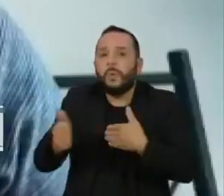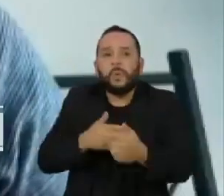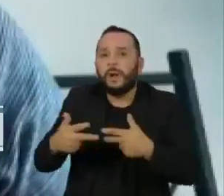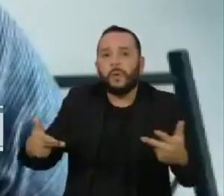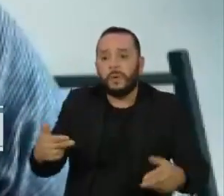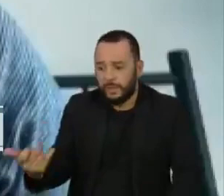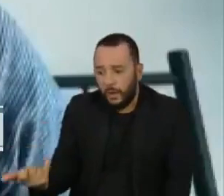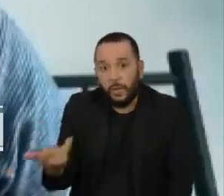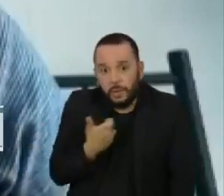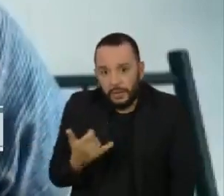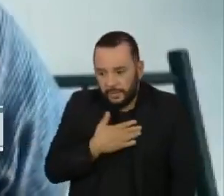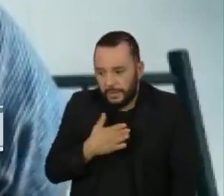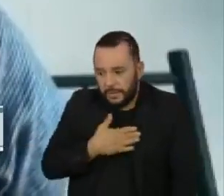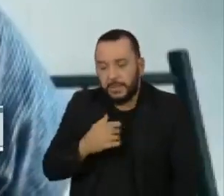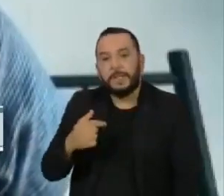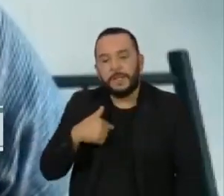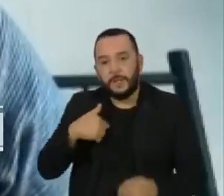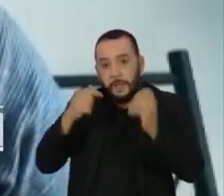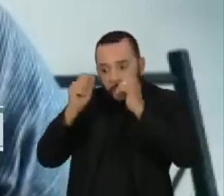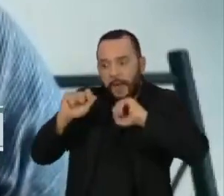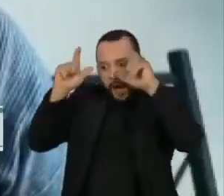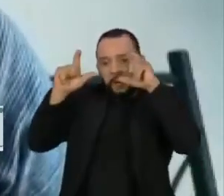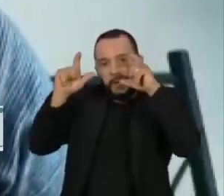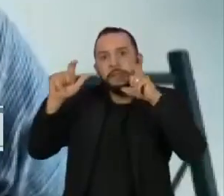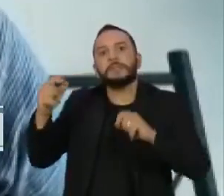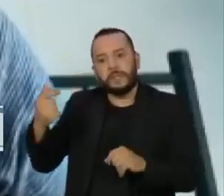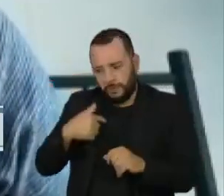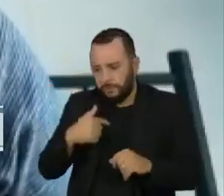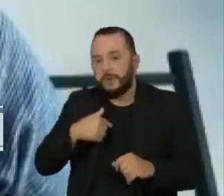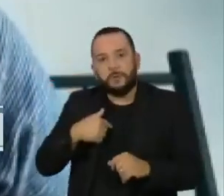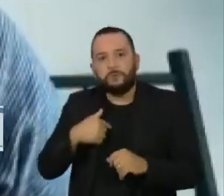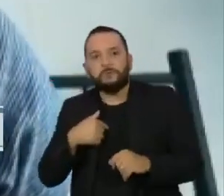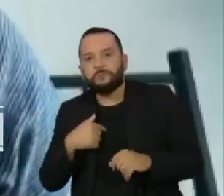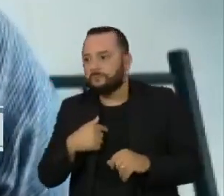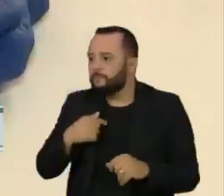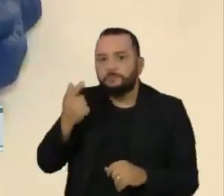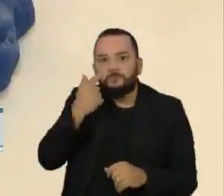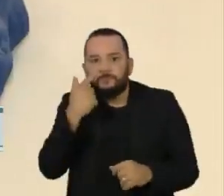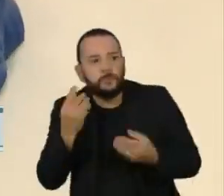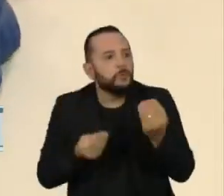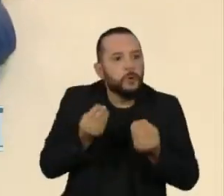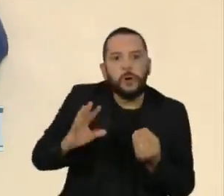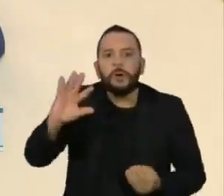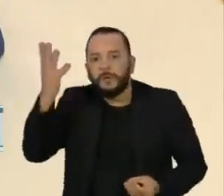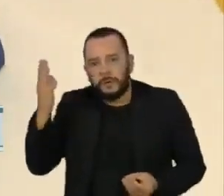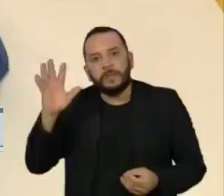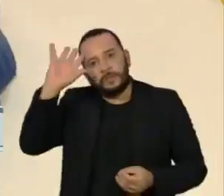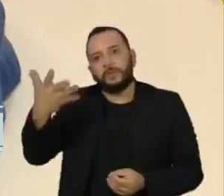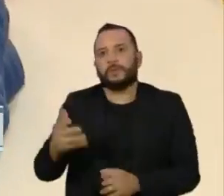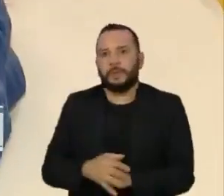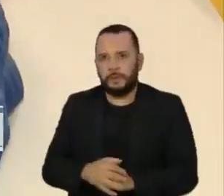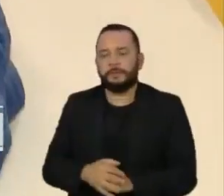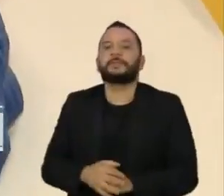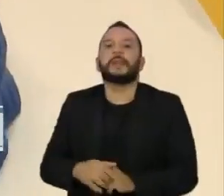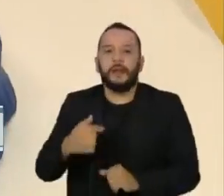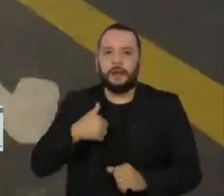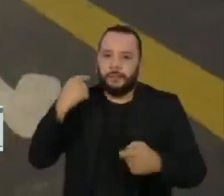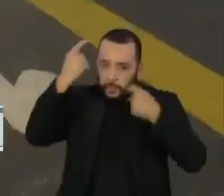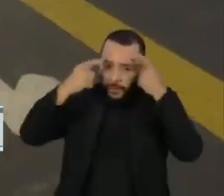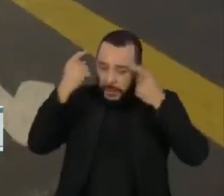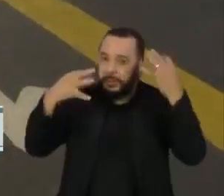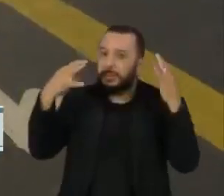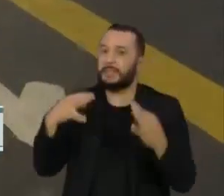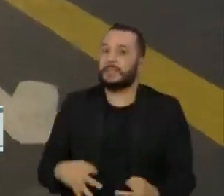eu vou tomar partido, eu vou tomar alguma providência. A preocupação de Nicole é legítima.